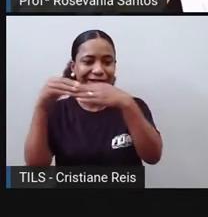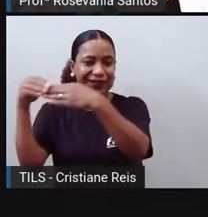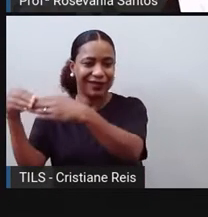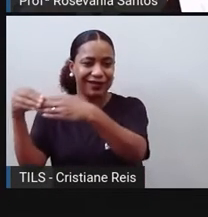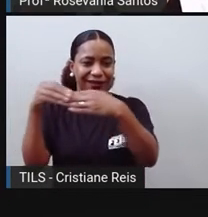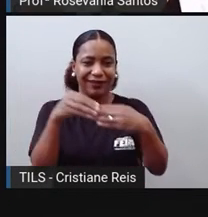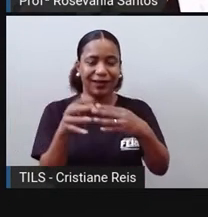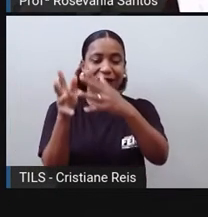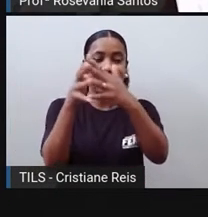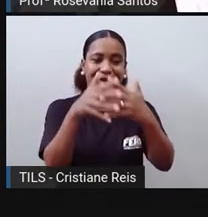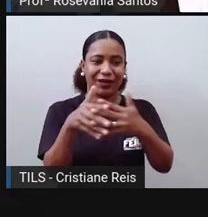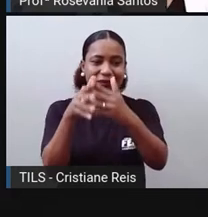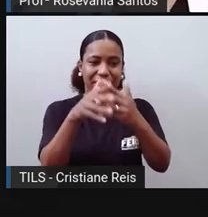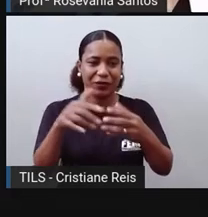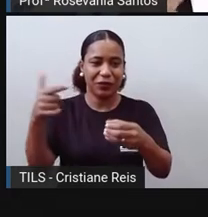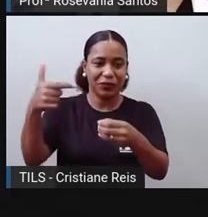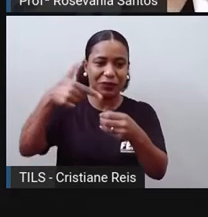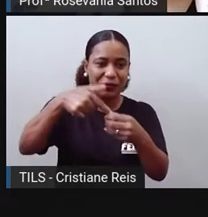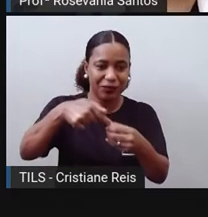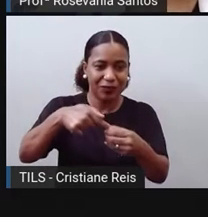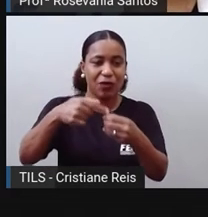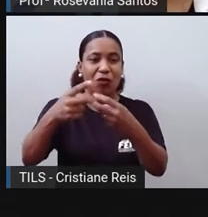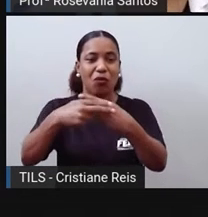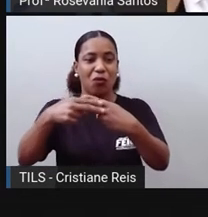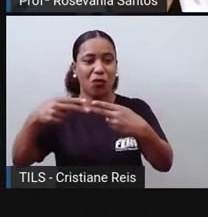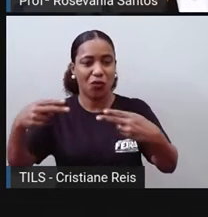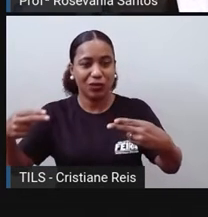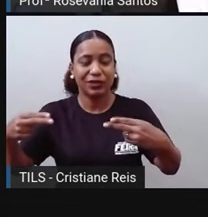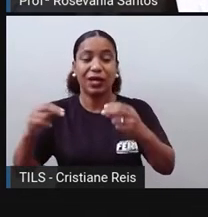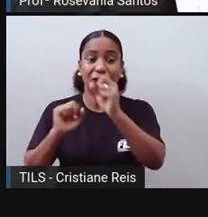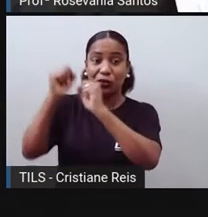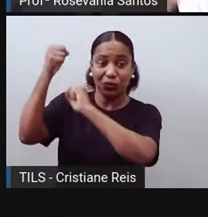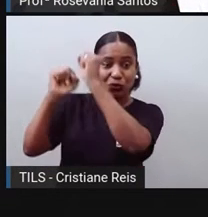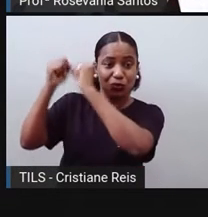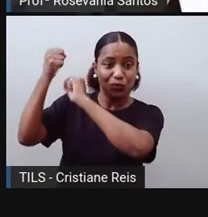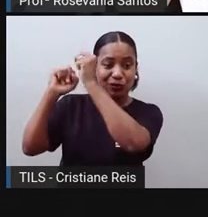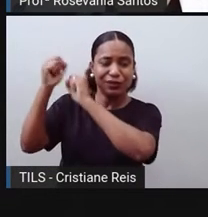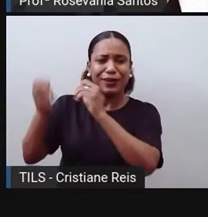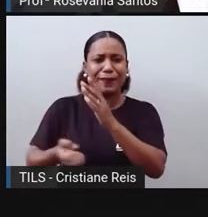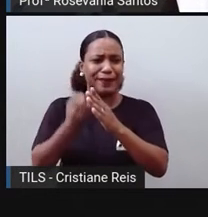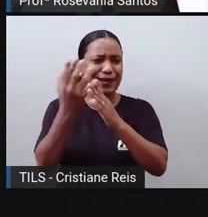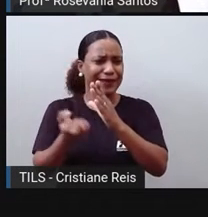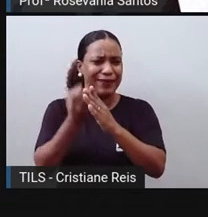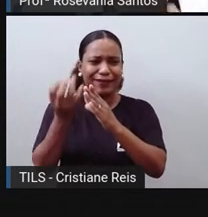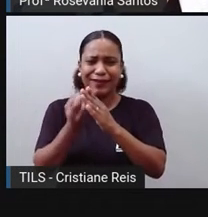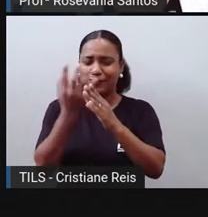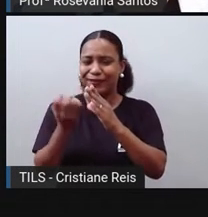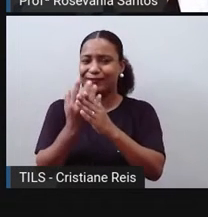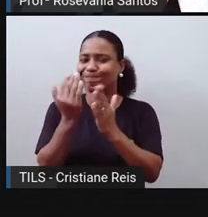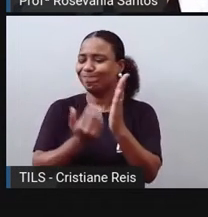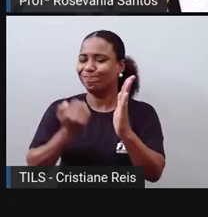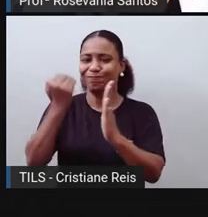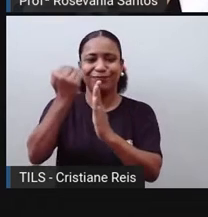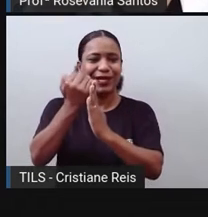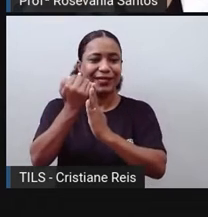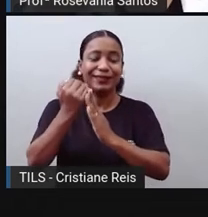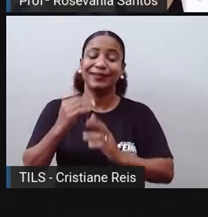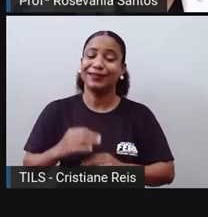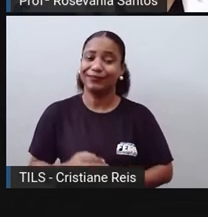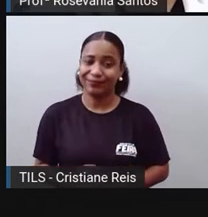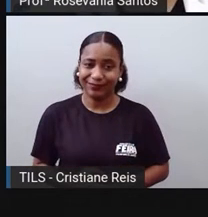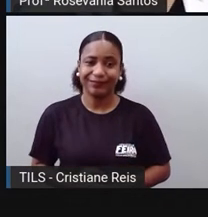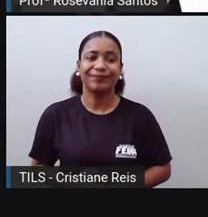E se eu preciso de mais produtos também, eu preciso de mais indústrias. Então, essas consequências, todas elas, elas